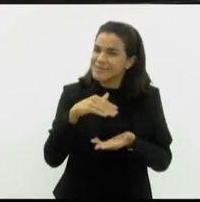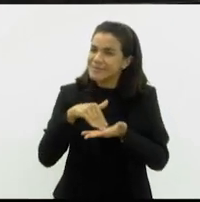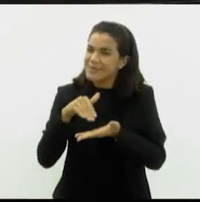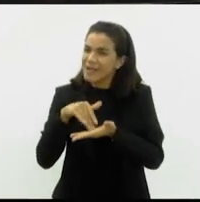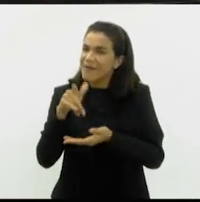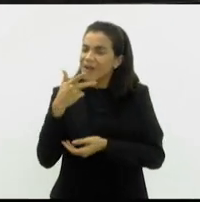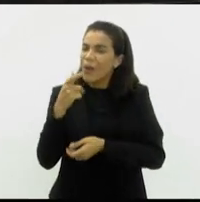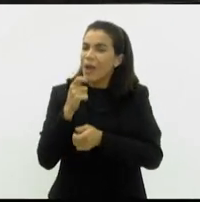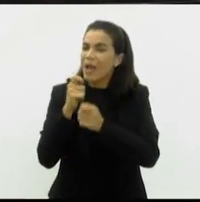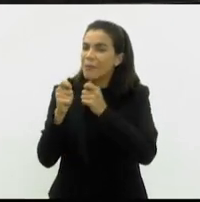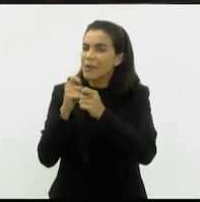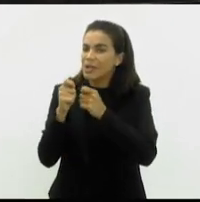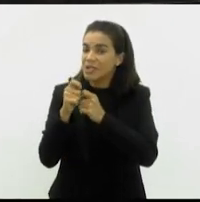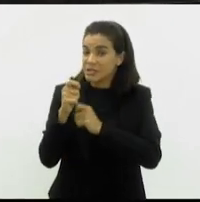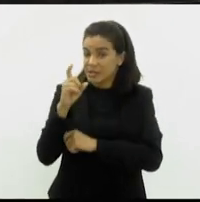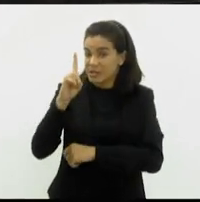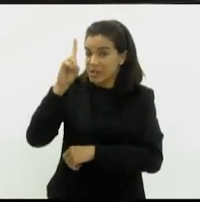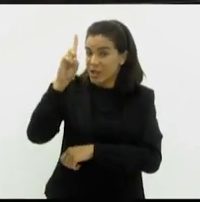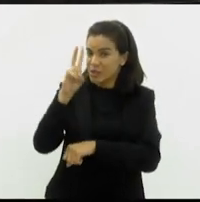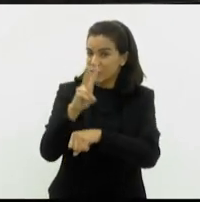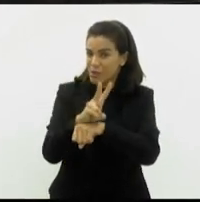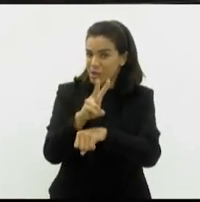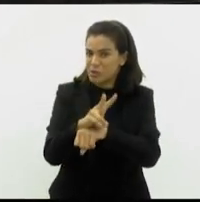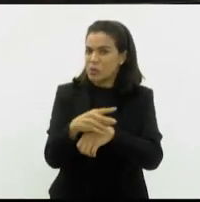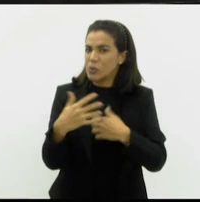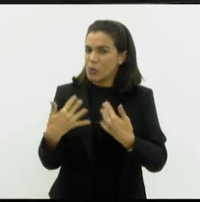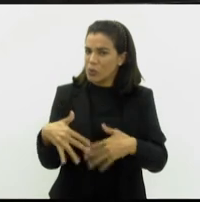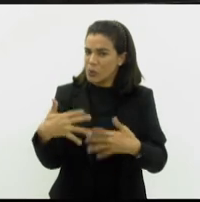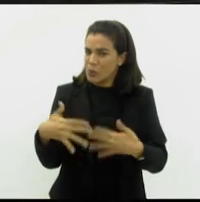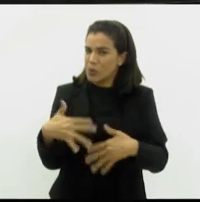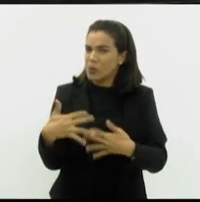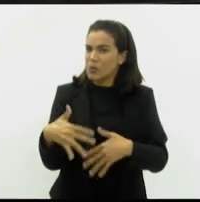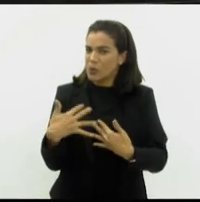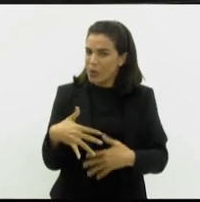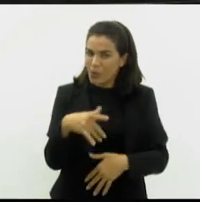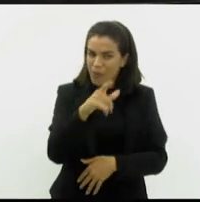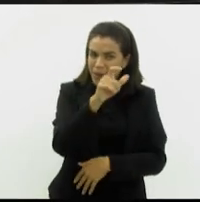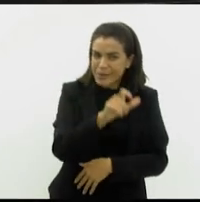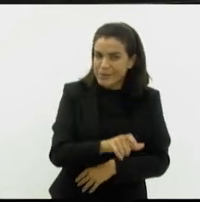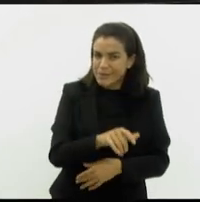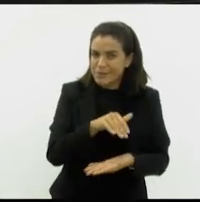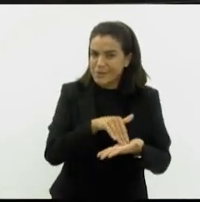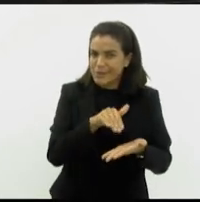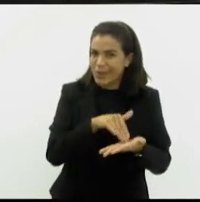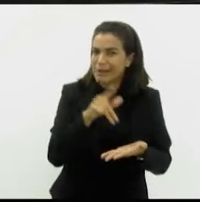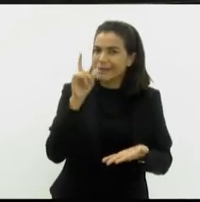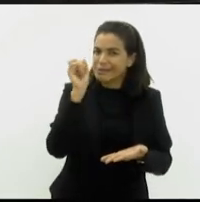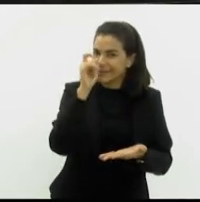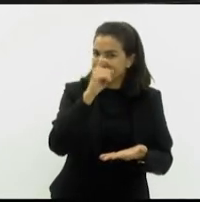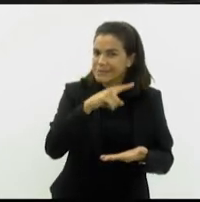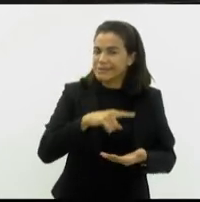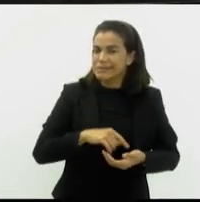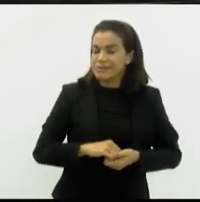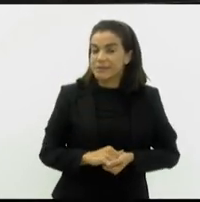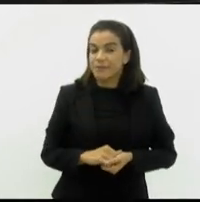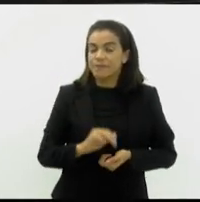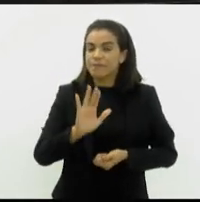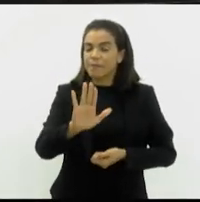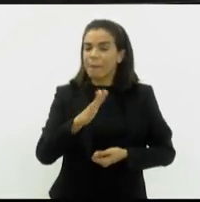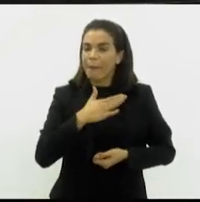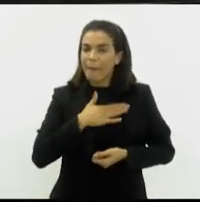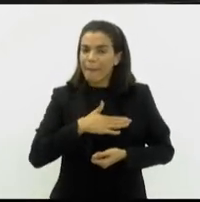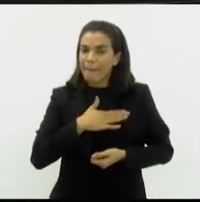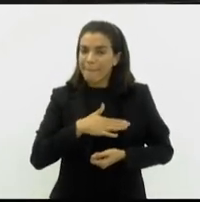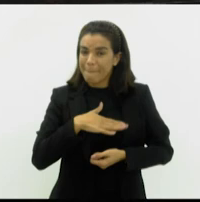reportagem, Deus protege. E protege mesmo a polícia penal, porque com a senhora está bem difícil. Agora, calma aí.